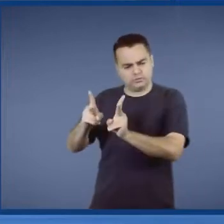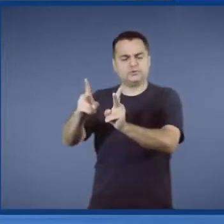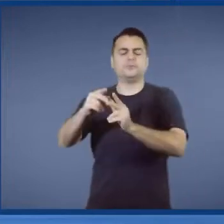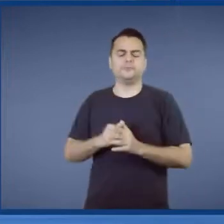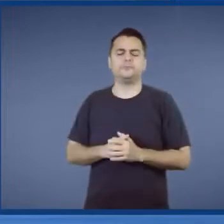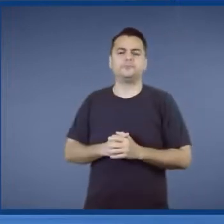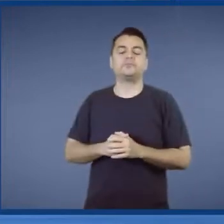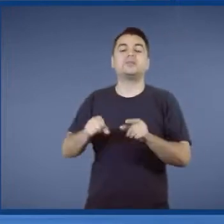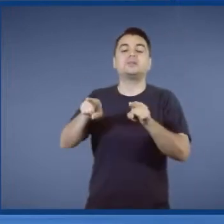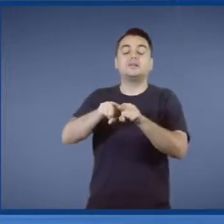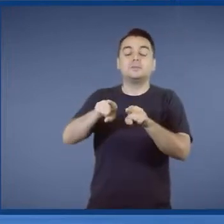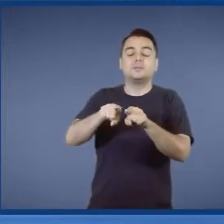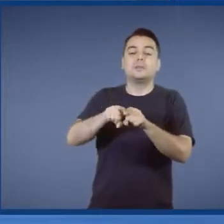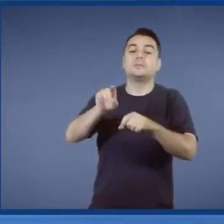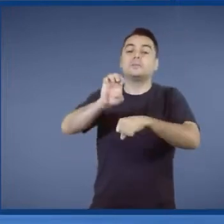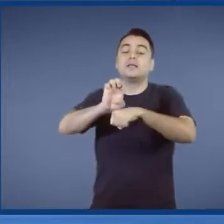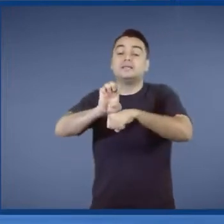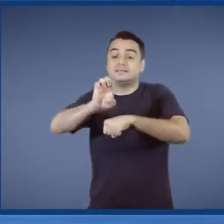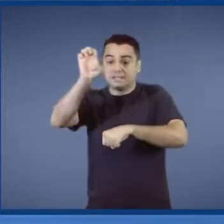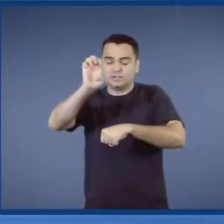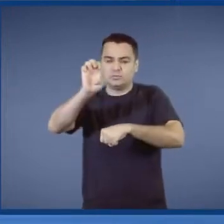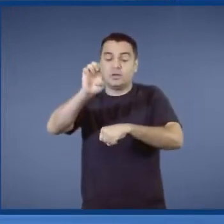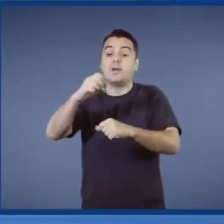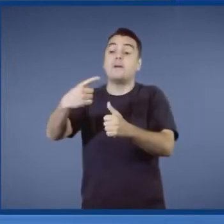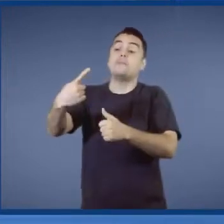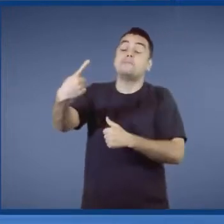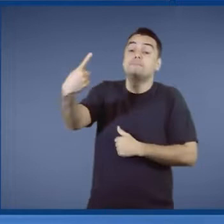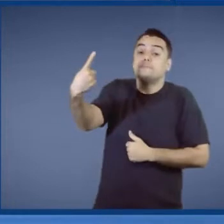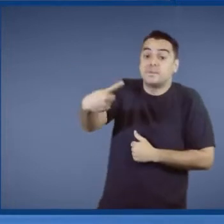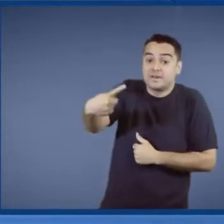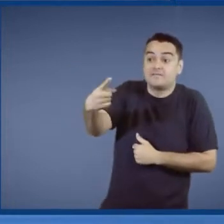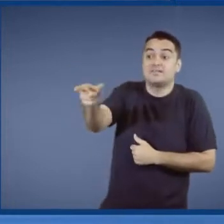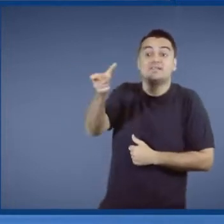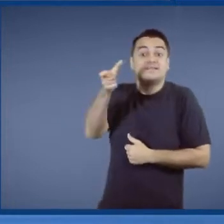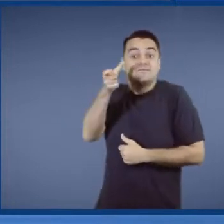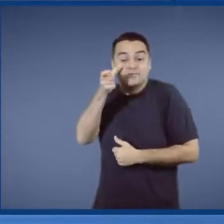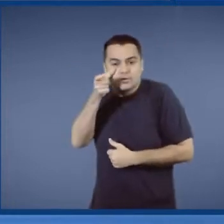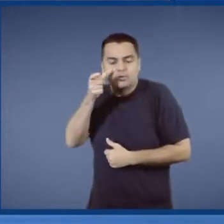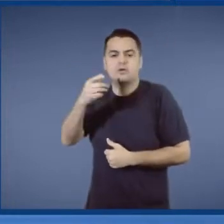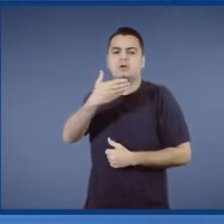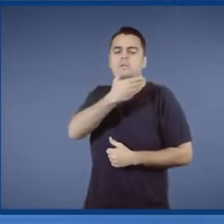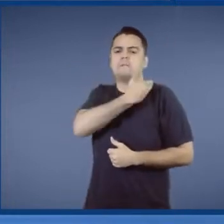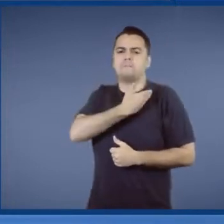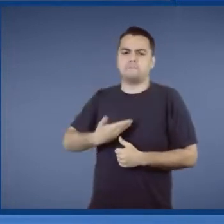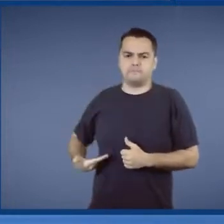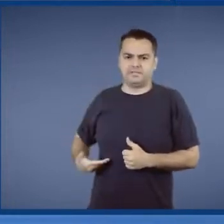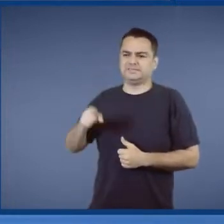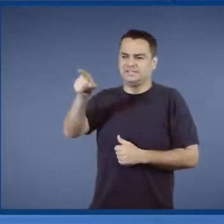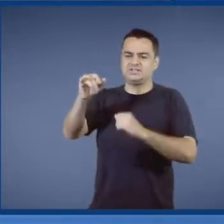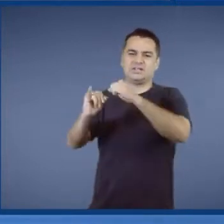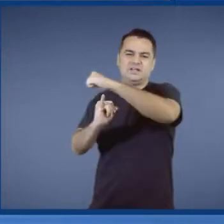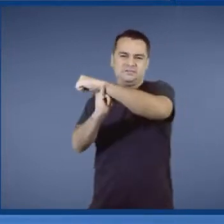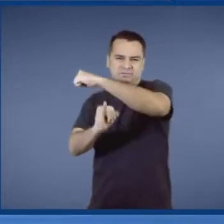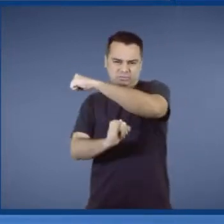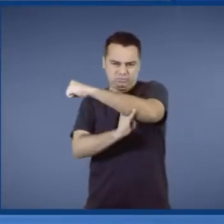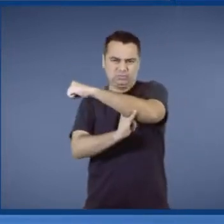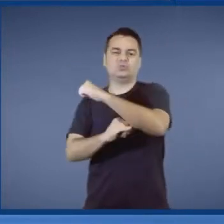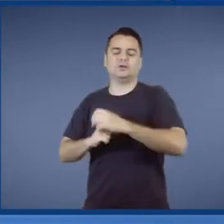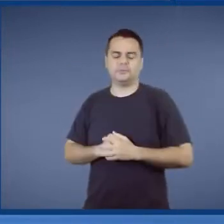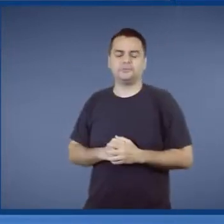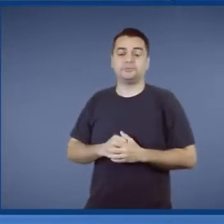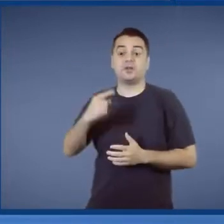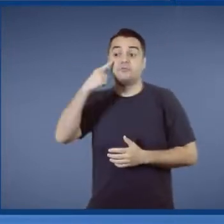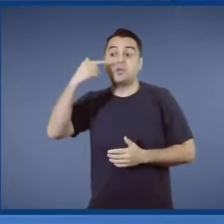de Estado. E foi a primeira vez que eu vi um presidente da República a tratar a infraestrutura como uma questão de Estado. Olhar para